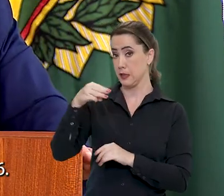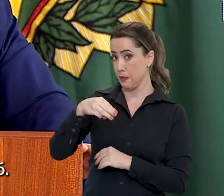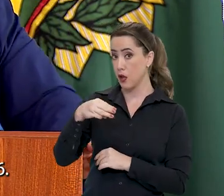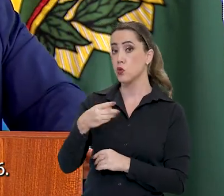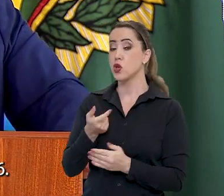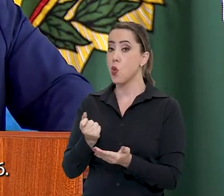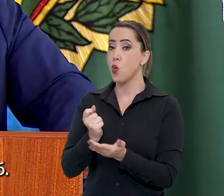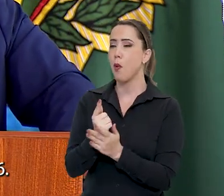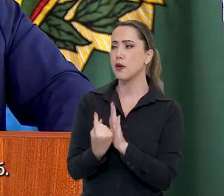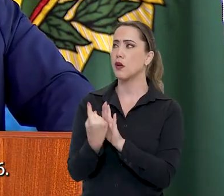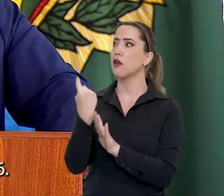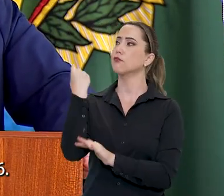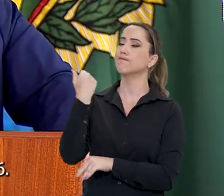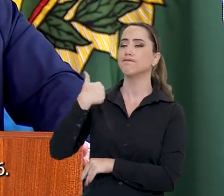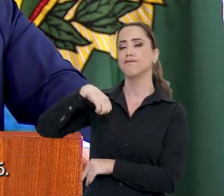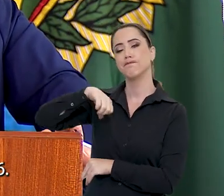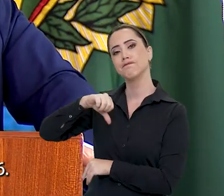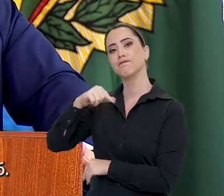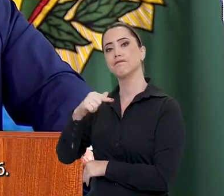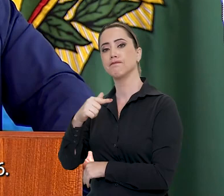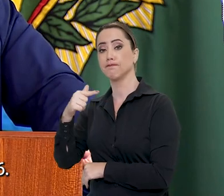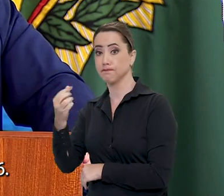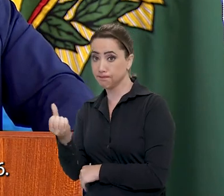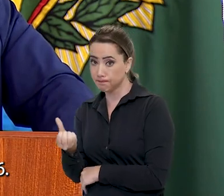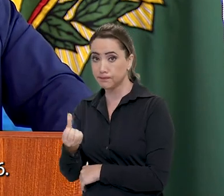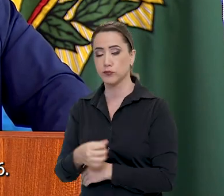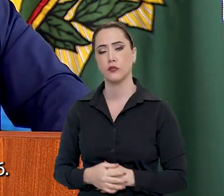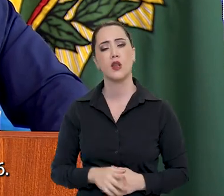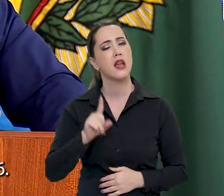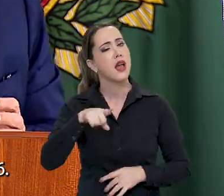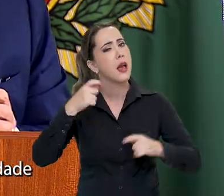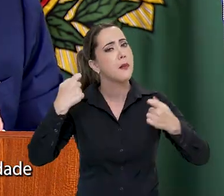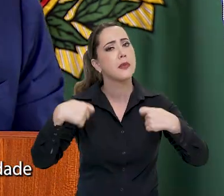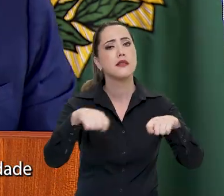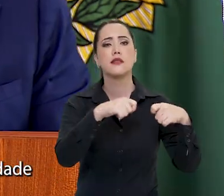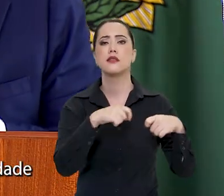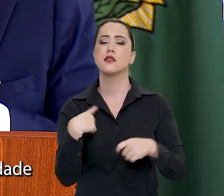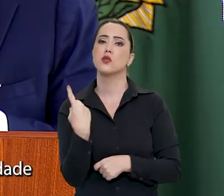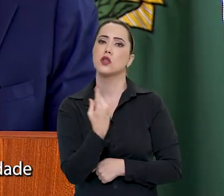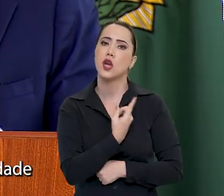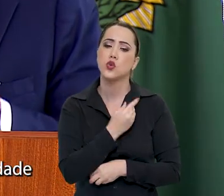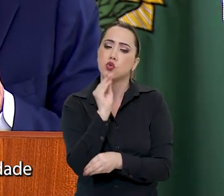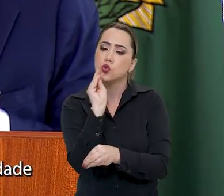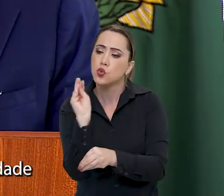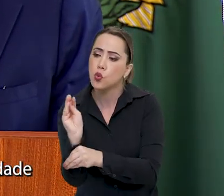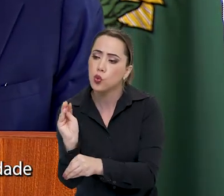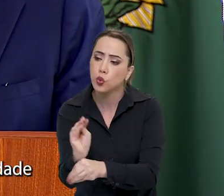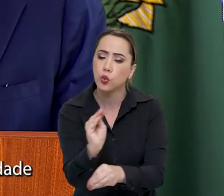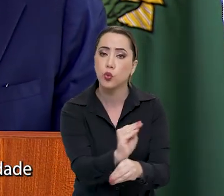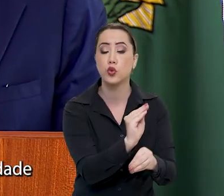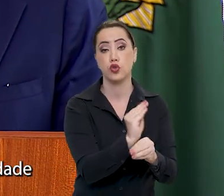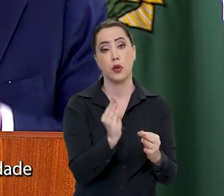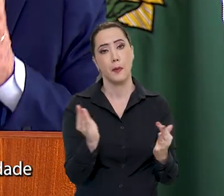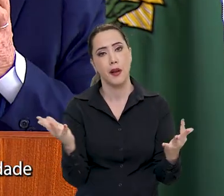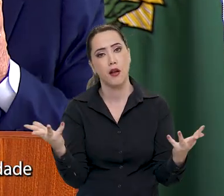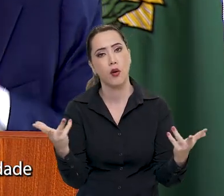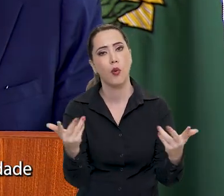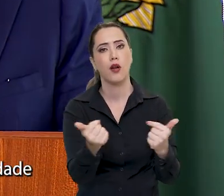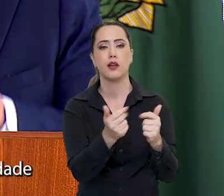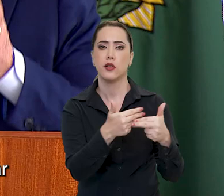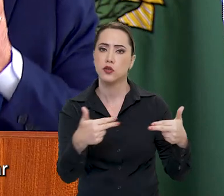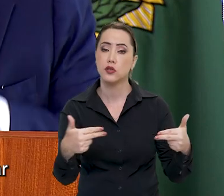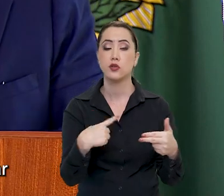consegui comprar em 1976. É preciso que a gente zele pela